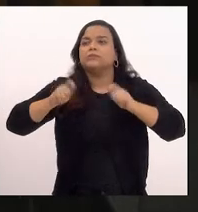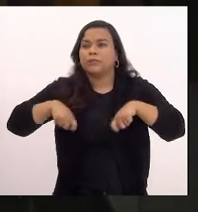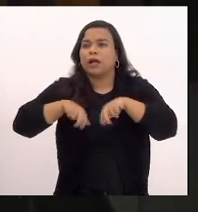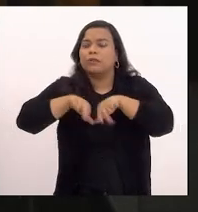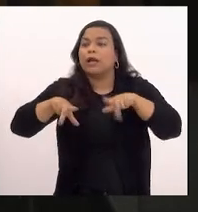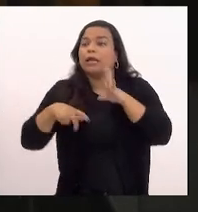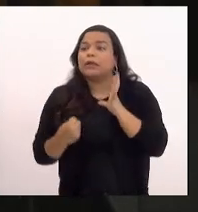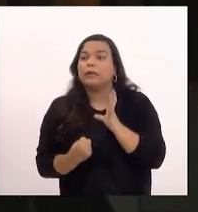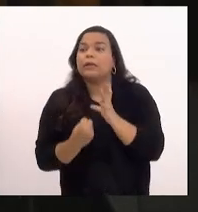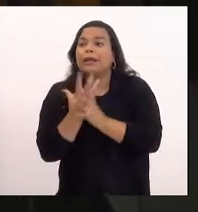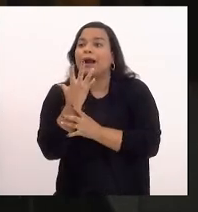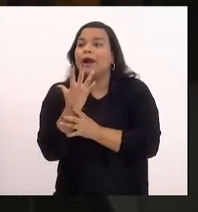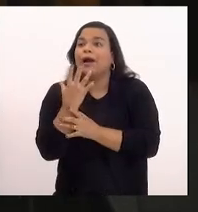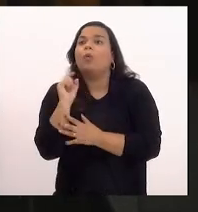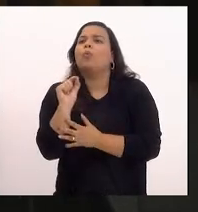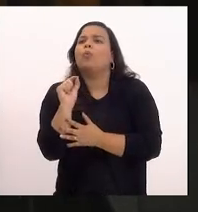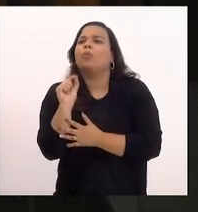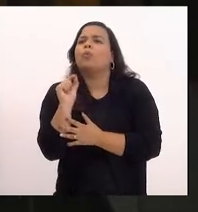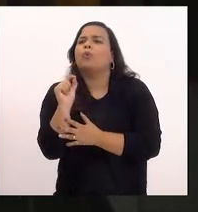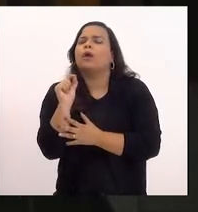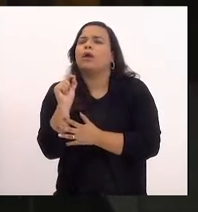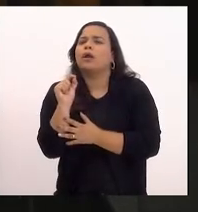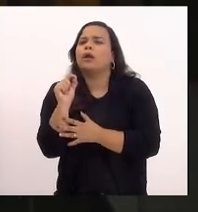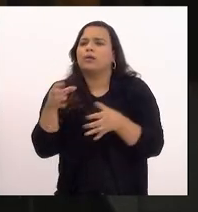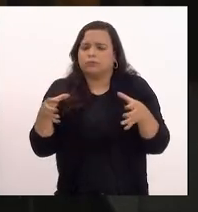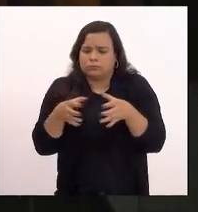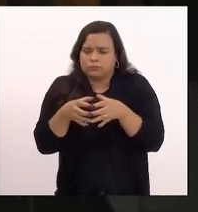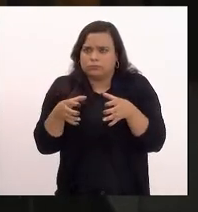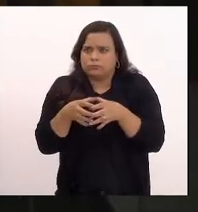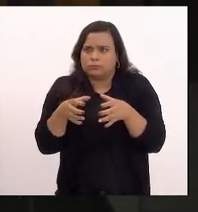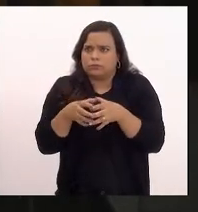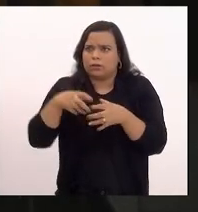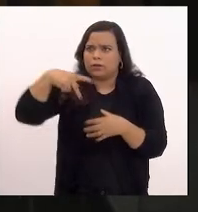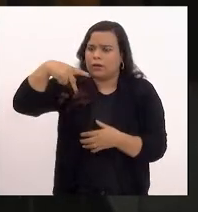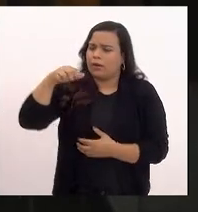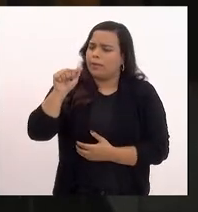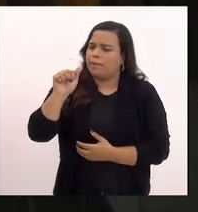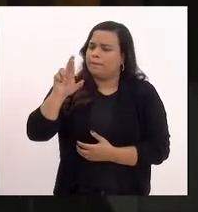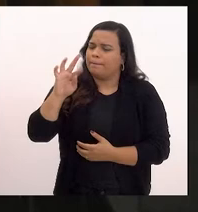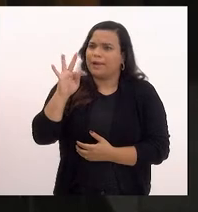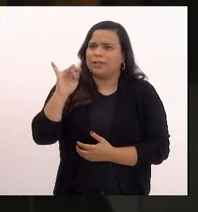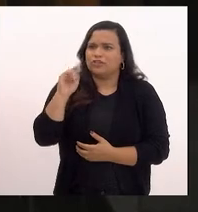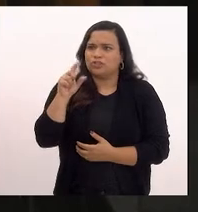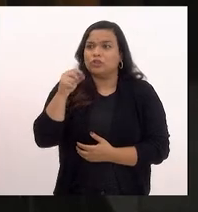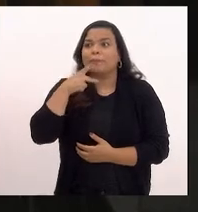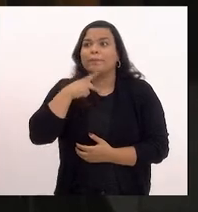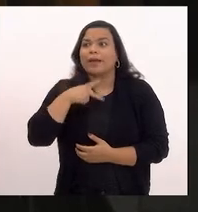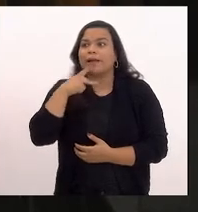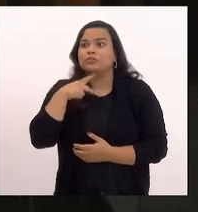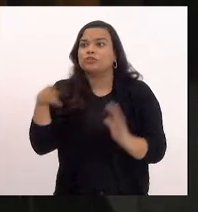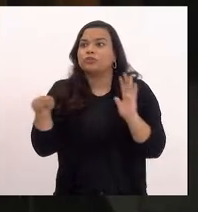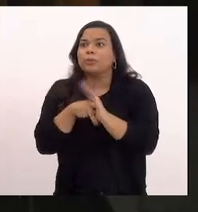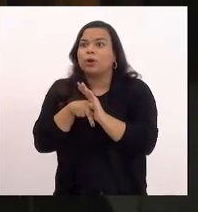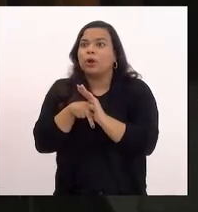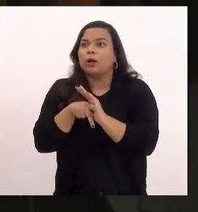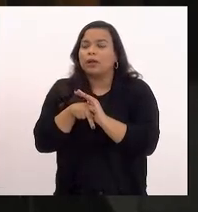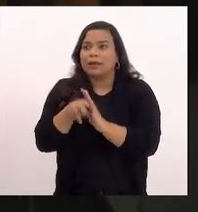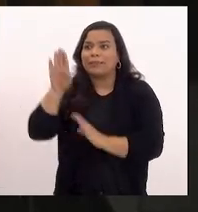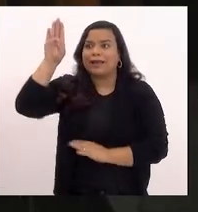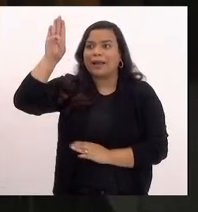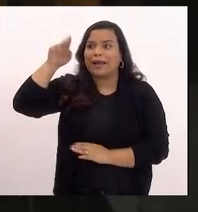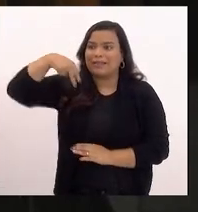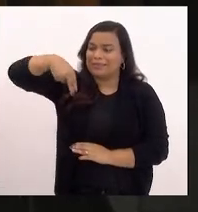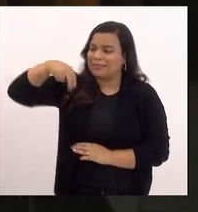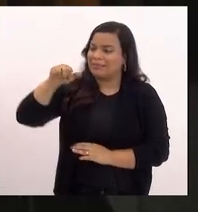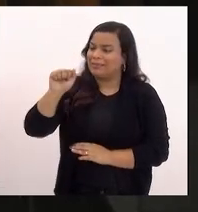criação de um partido nazista que é crime tipificado